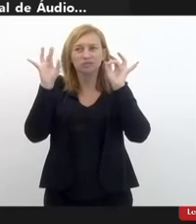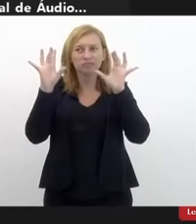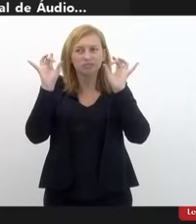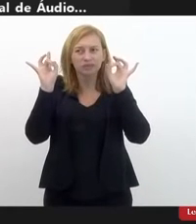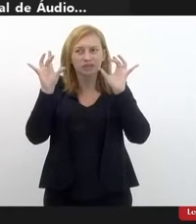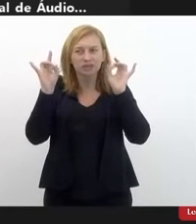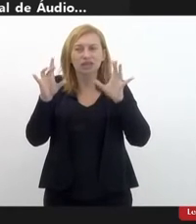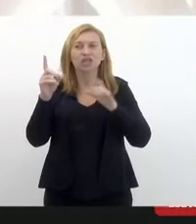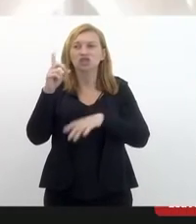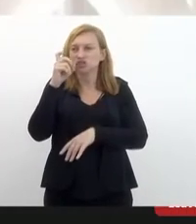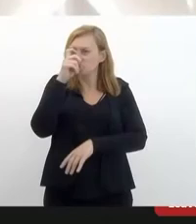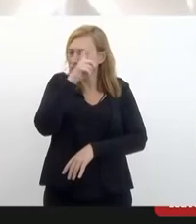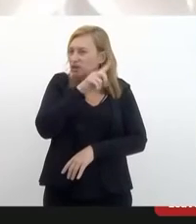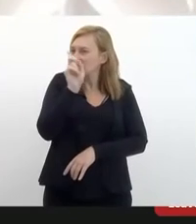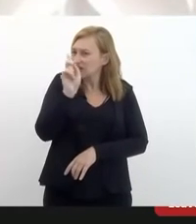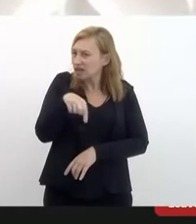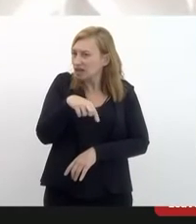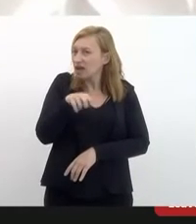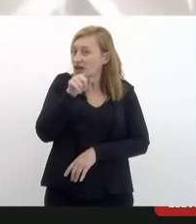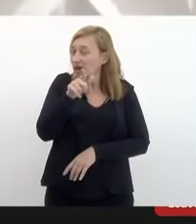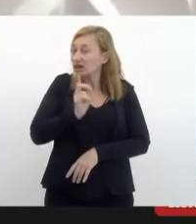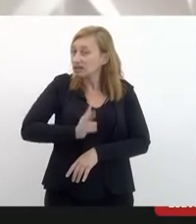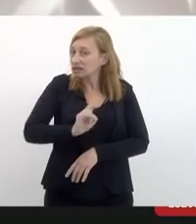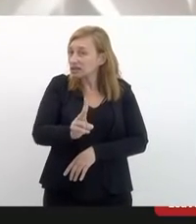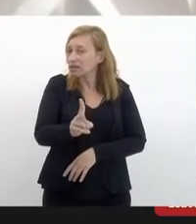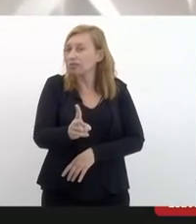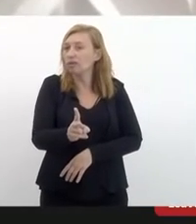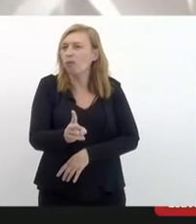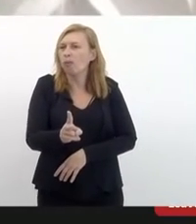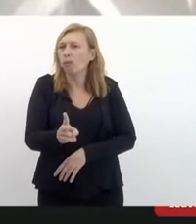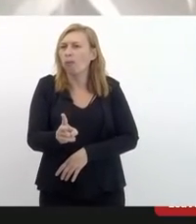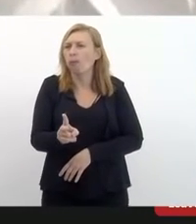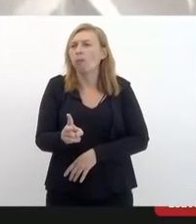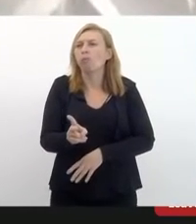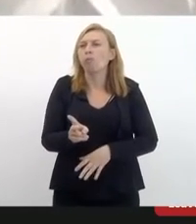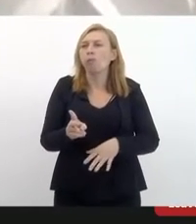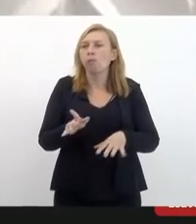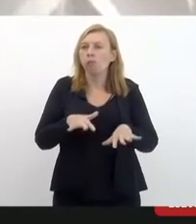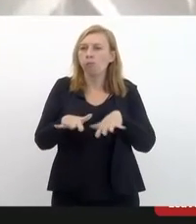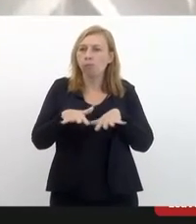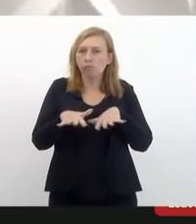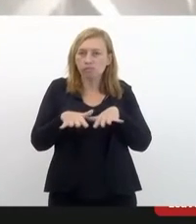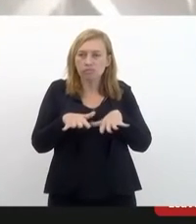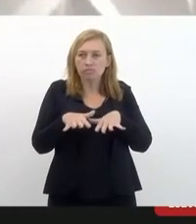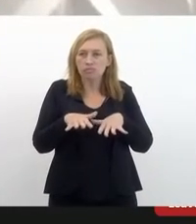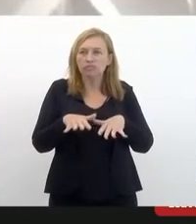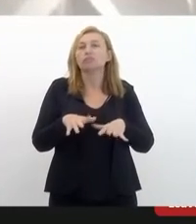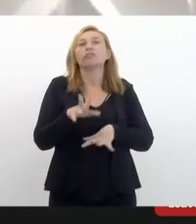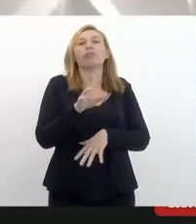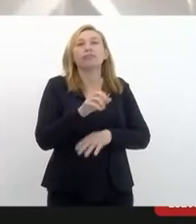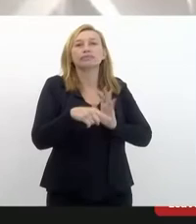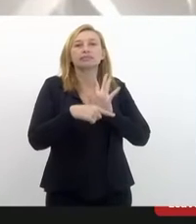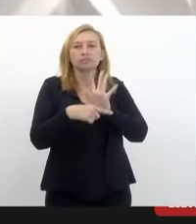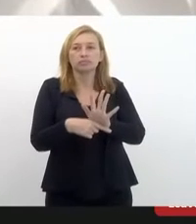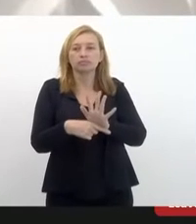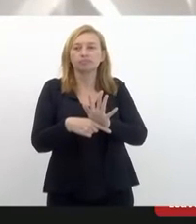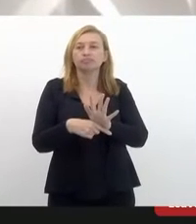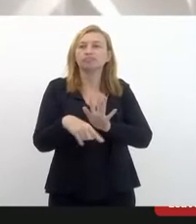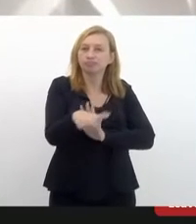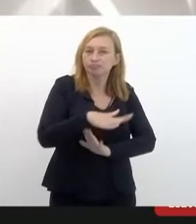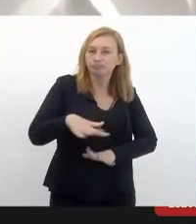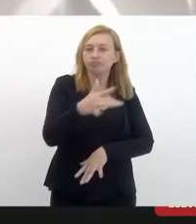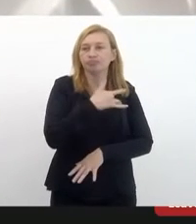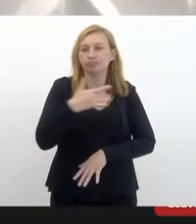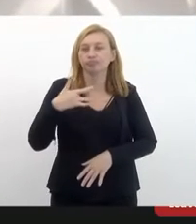dificuldades. Ela que está sempre se manifestando em defesa do usuário do sistema de saúde.